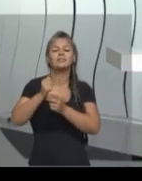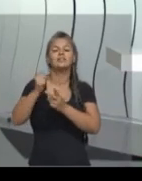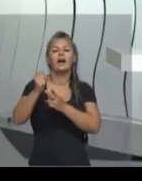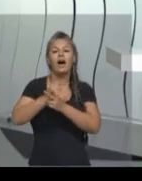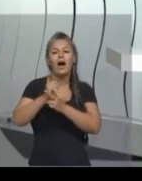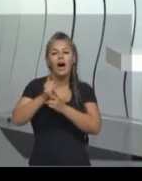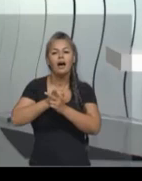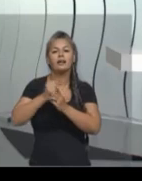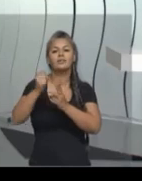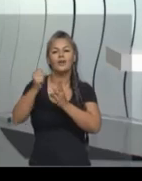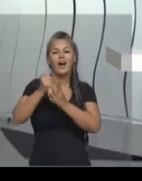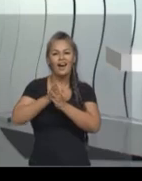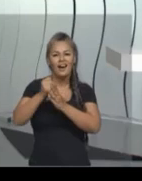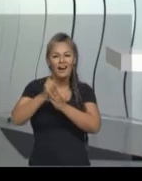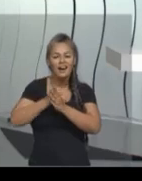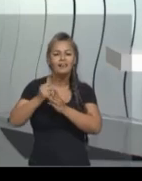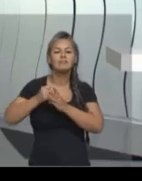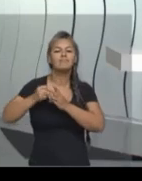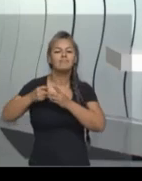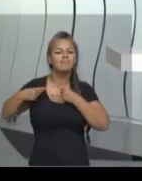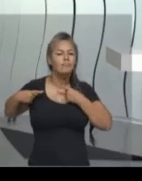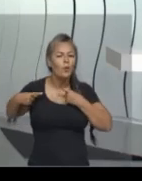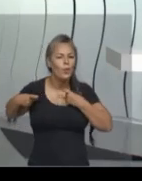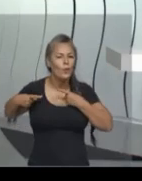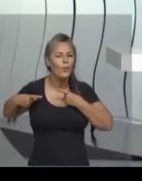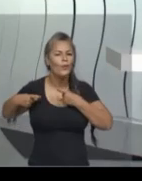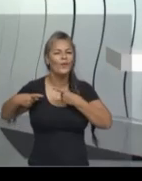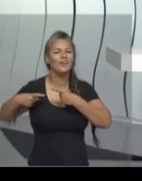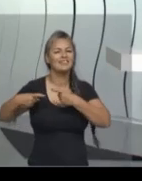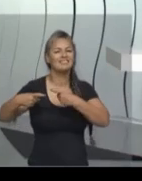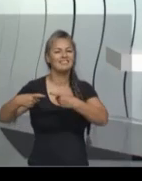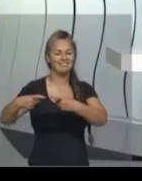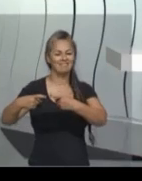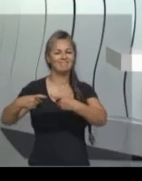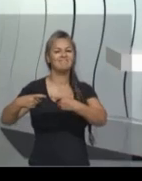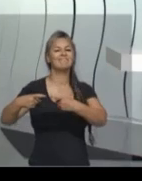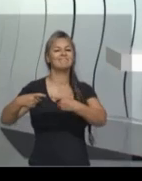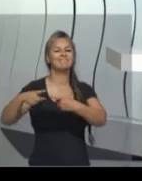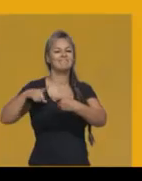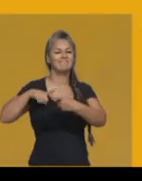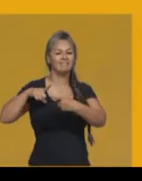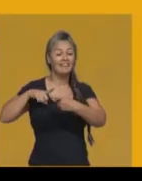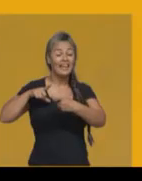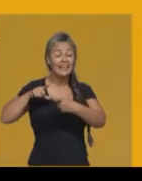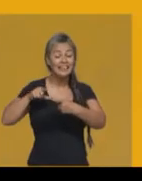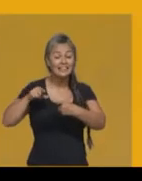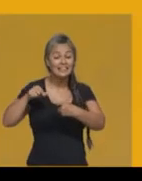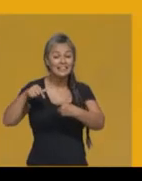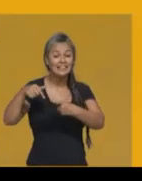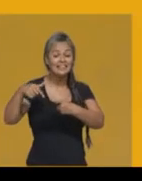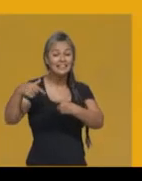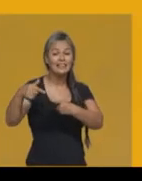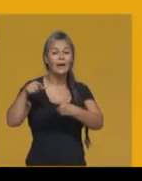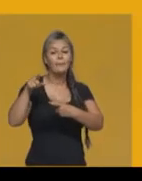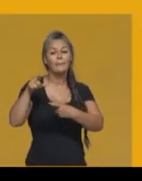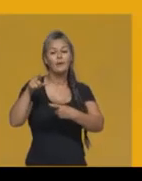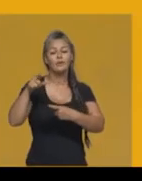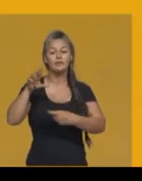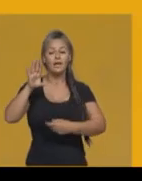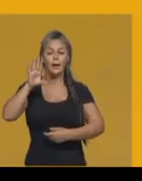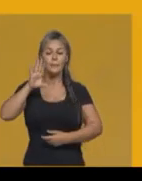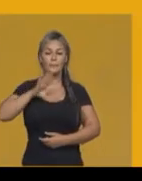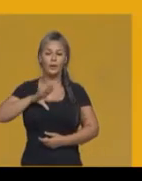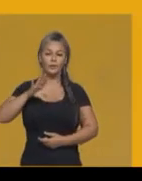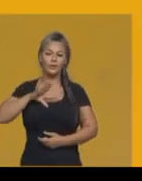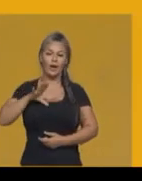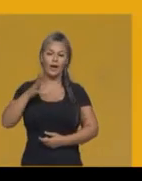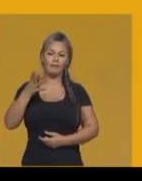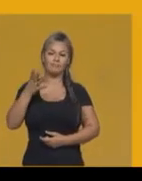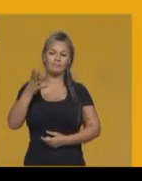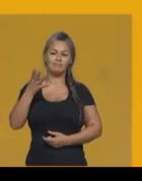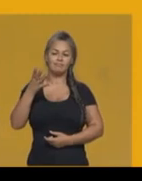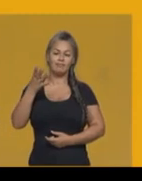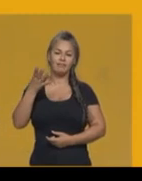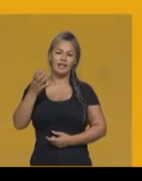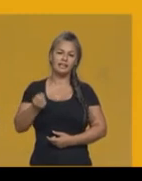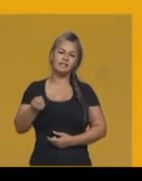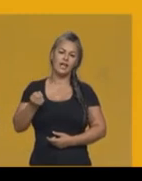A Inglaterra por sua vez só reconheceu a independência do Brasil em